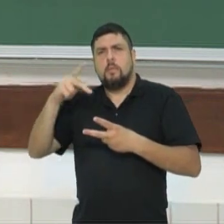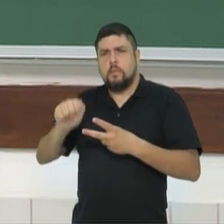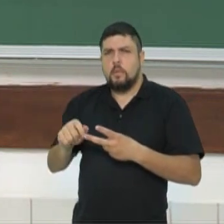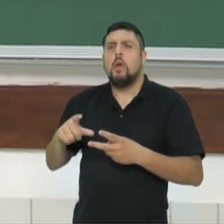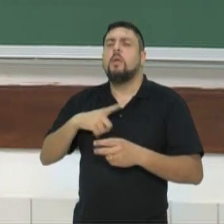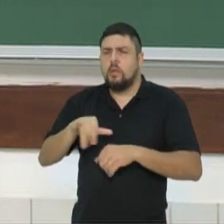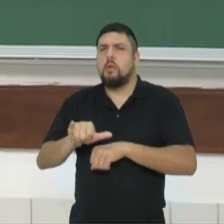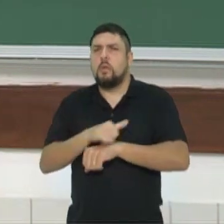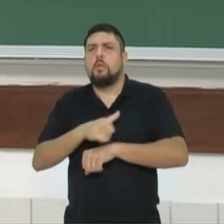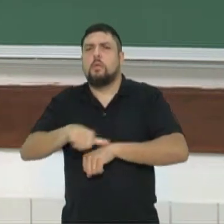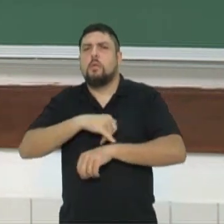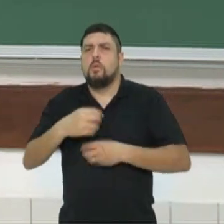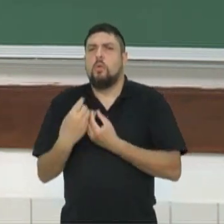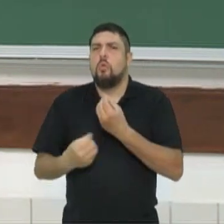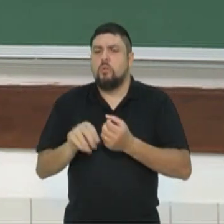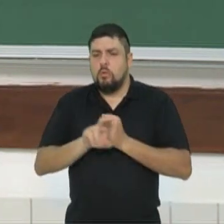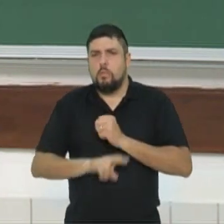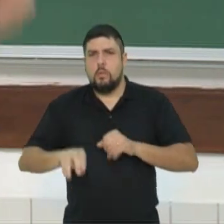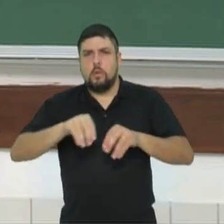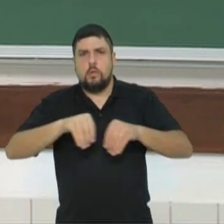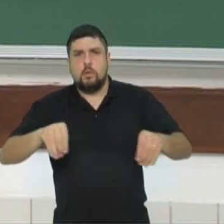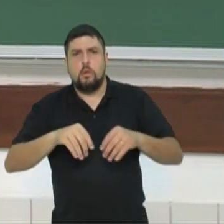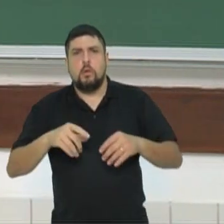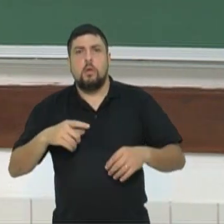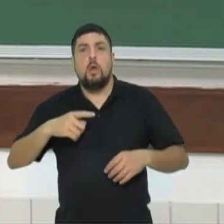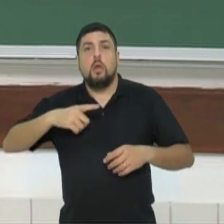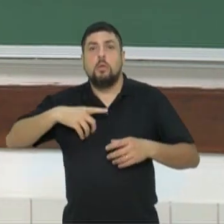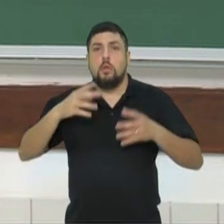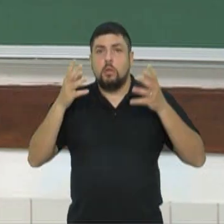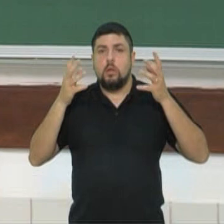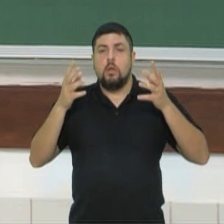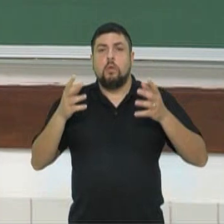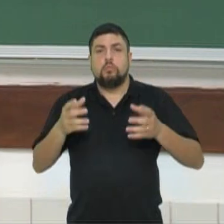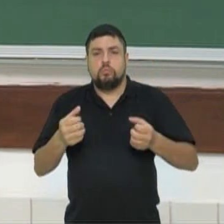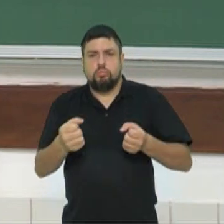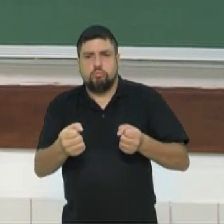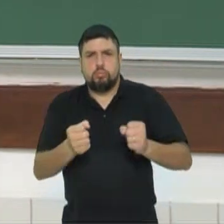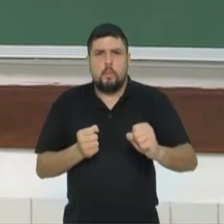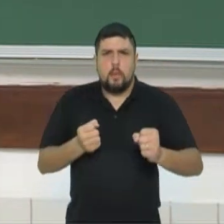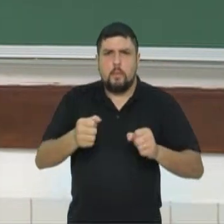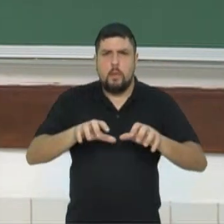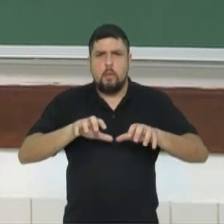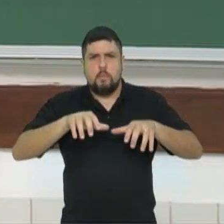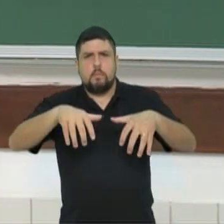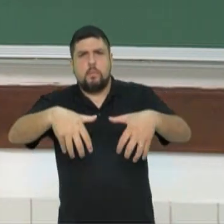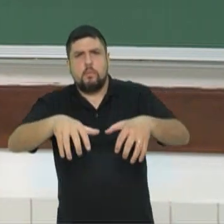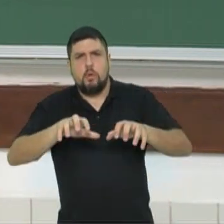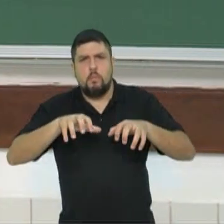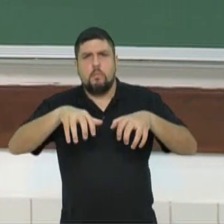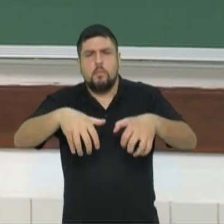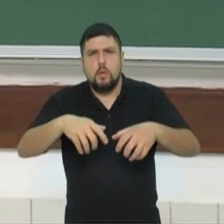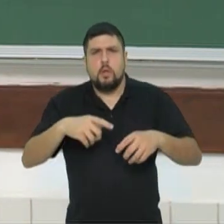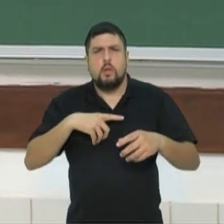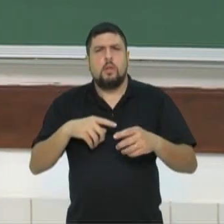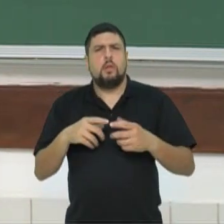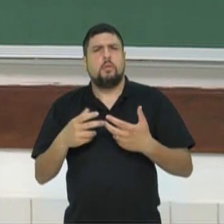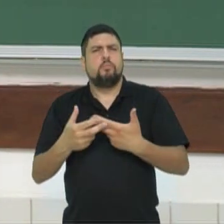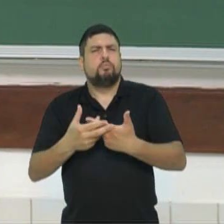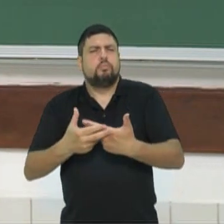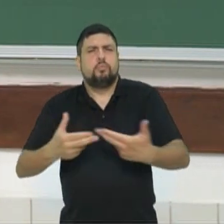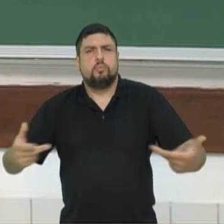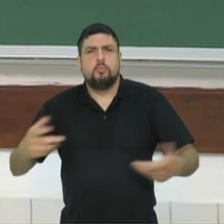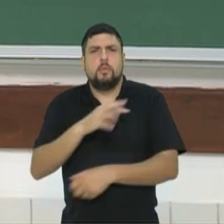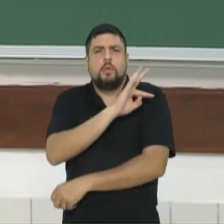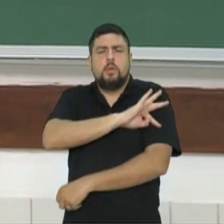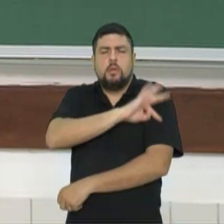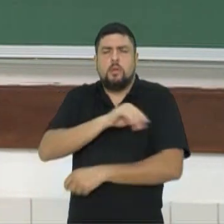soluções. Tem uso bem adequado, tem tratores com tecnologias que diminuem essa compactação, tem curva de nível, tem muita técnica para ser